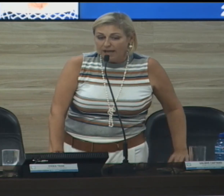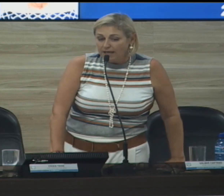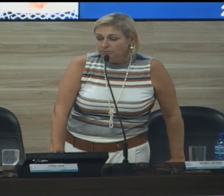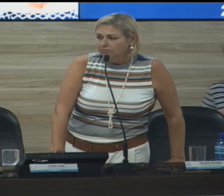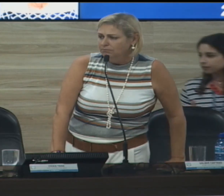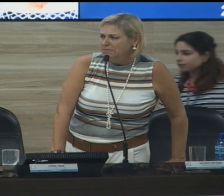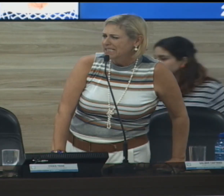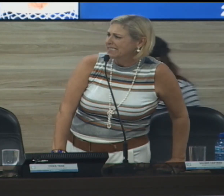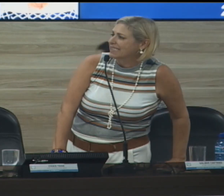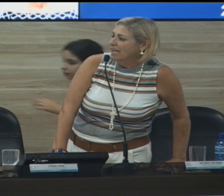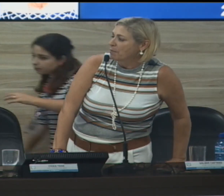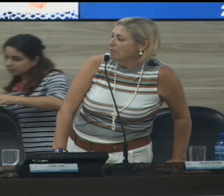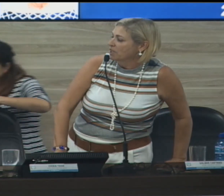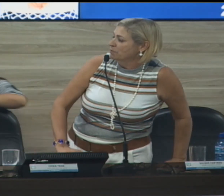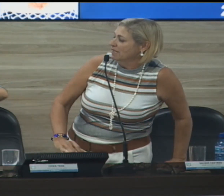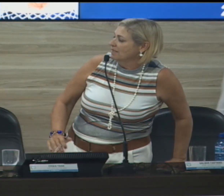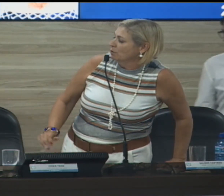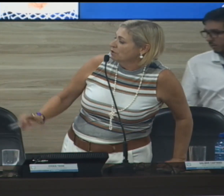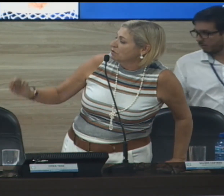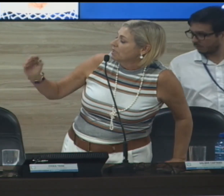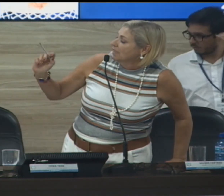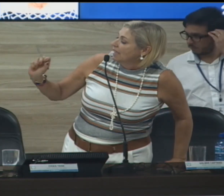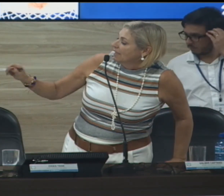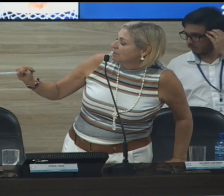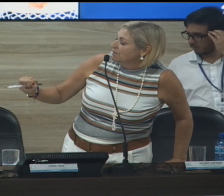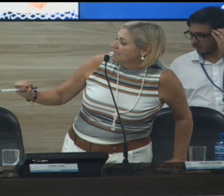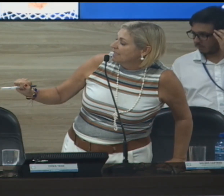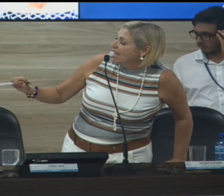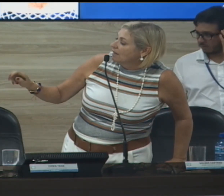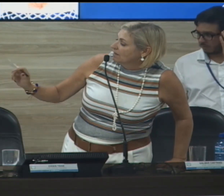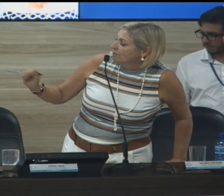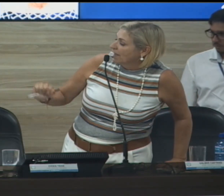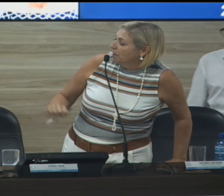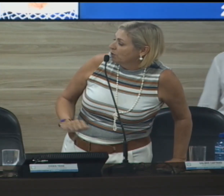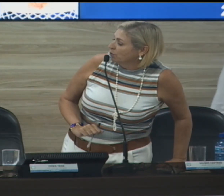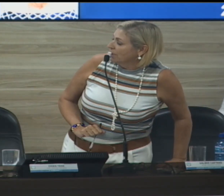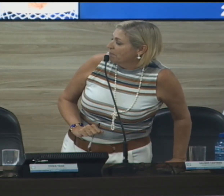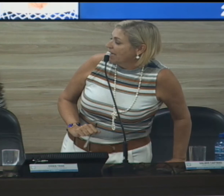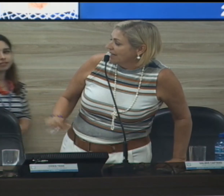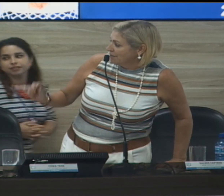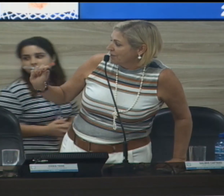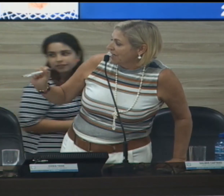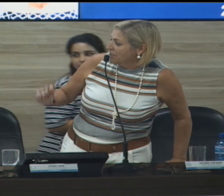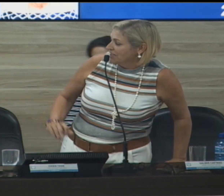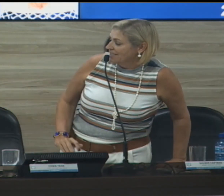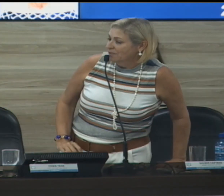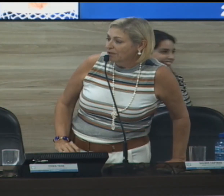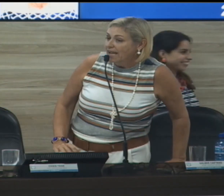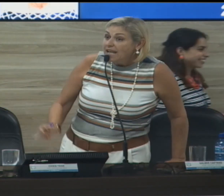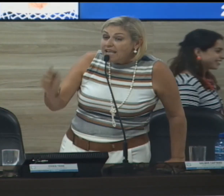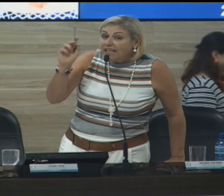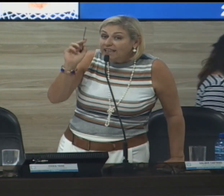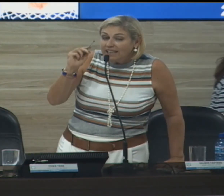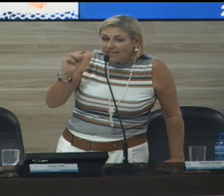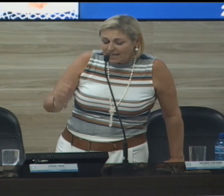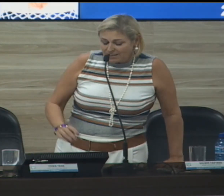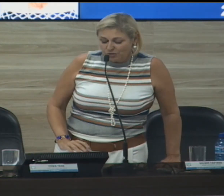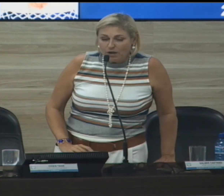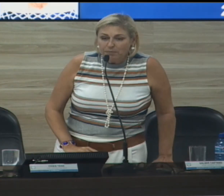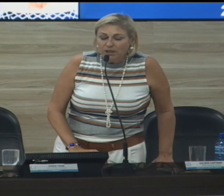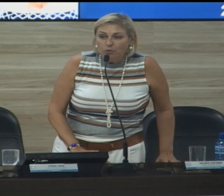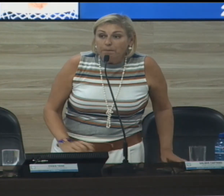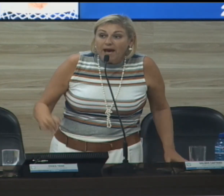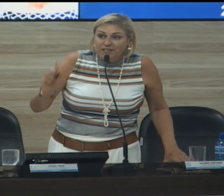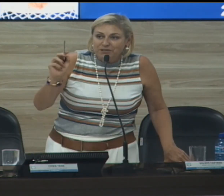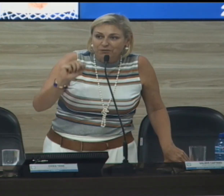um lugar extremamente prazeroso de visitar falei com a doutora Mayra referente a esse lugar que é